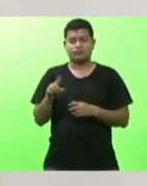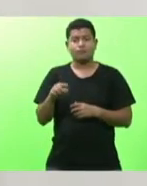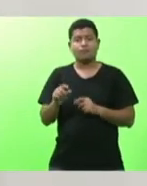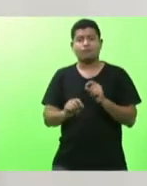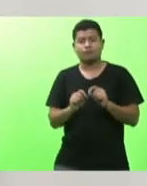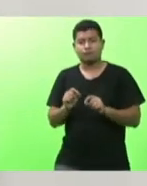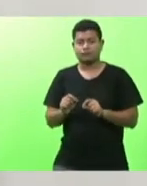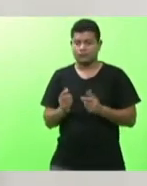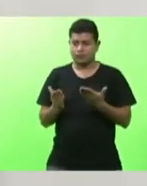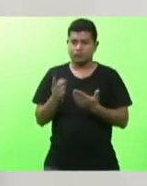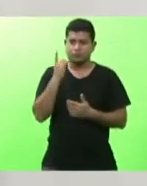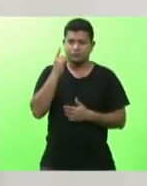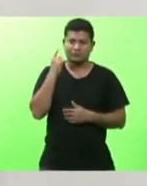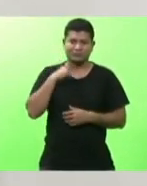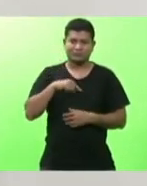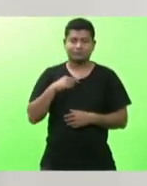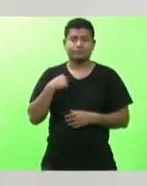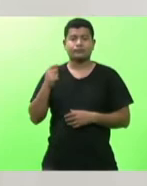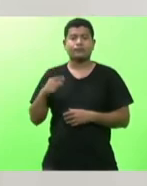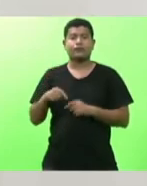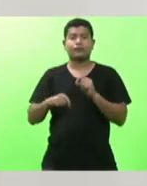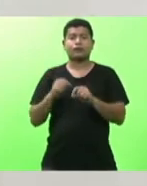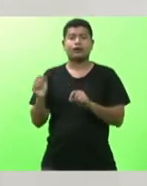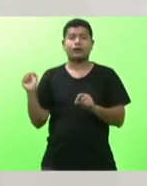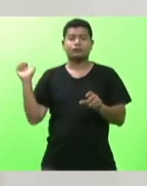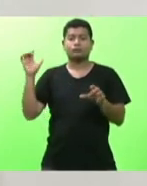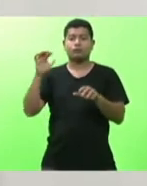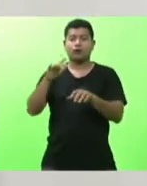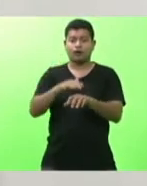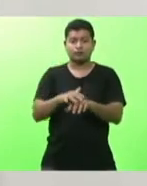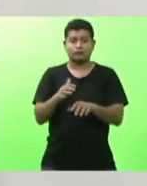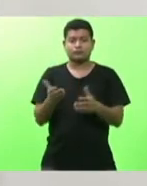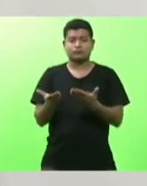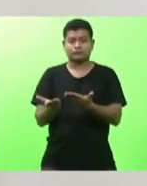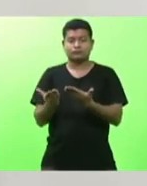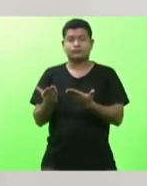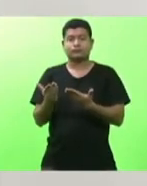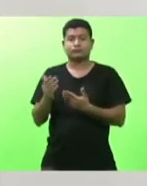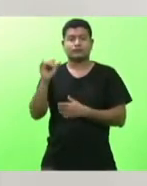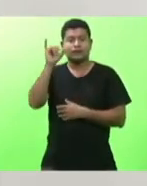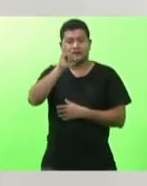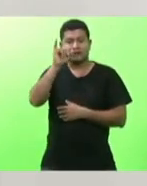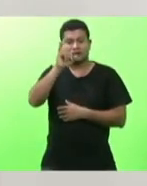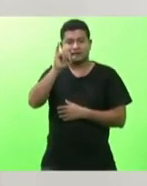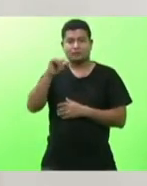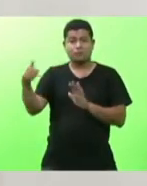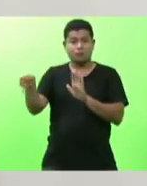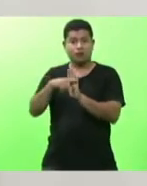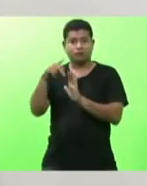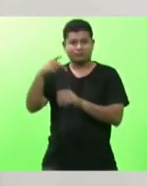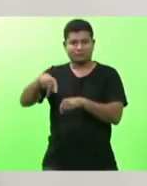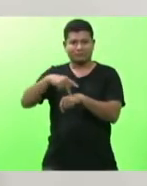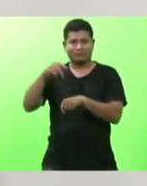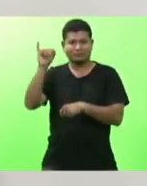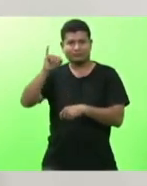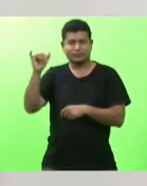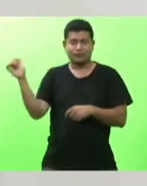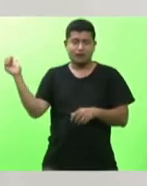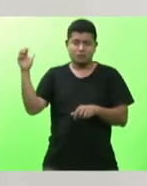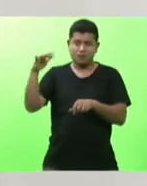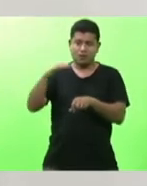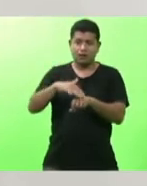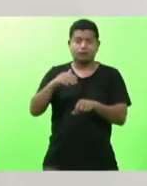é a imigração italiana para o sul de Santa Catarina e os 144 anos